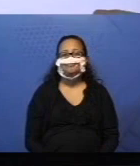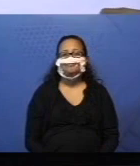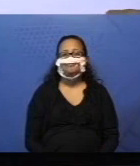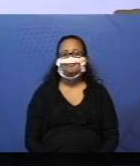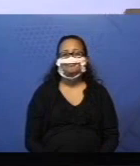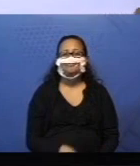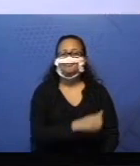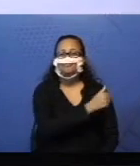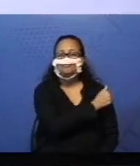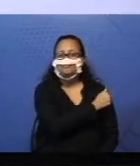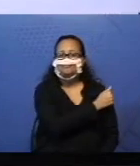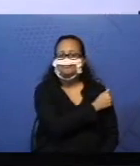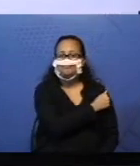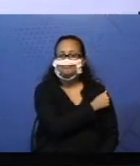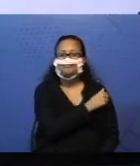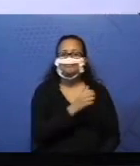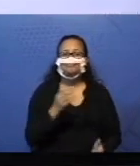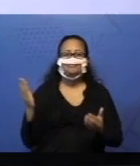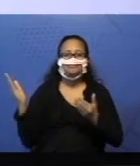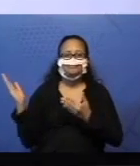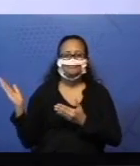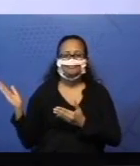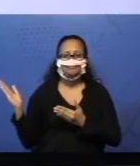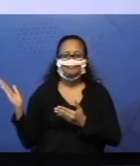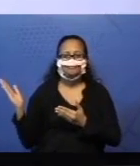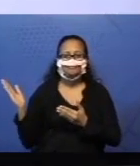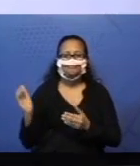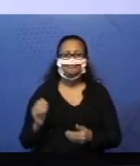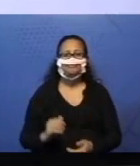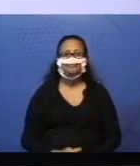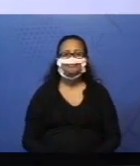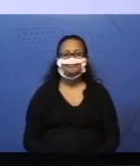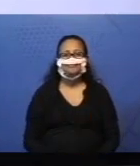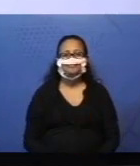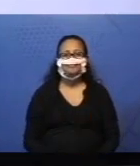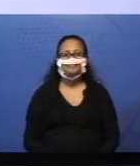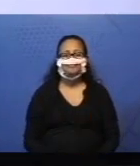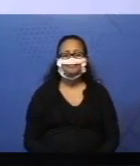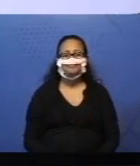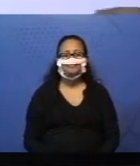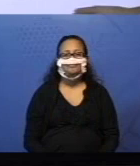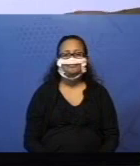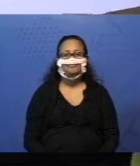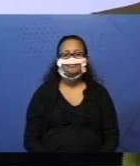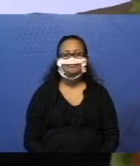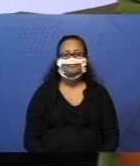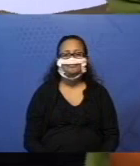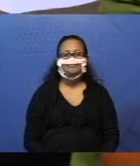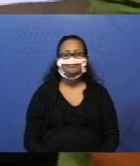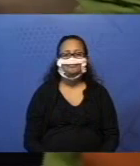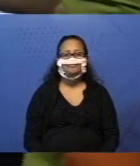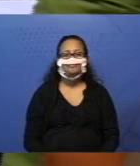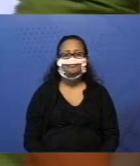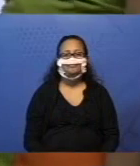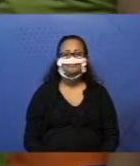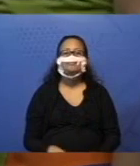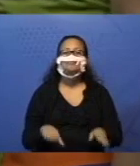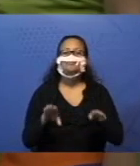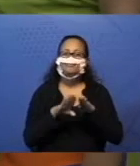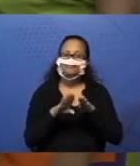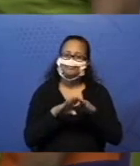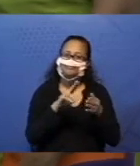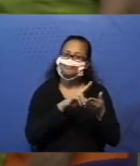A aluna Lara, do segundo ano A, da professora Marlene, da escola Luiz Castanho Filho. Ela também